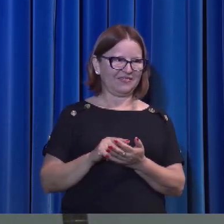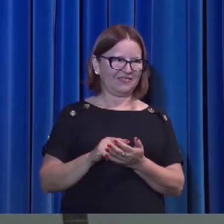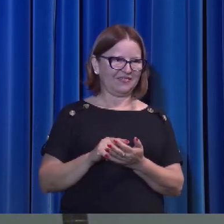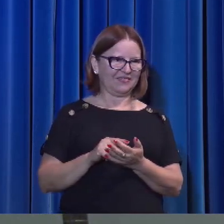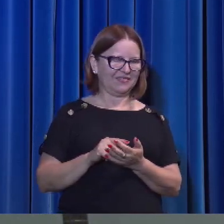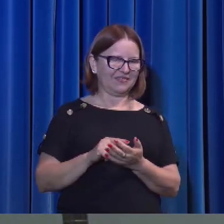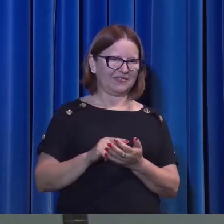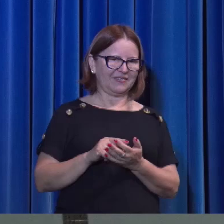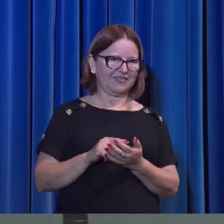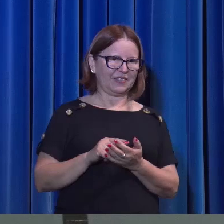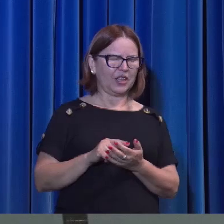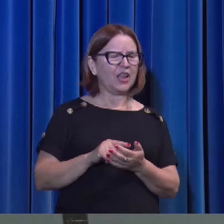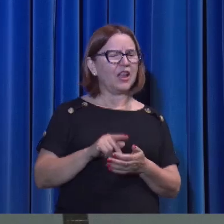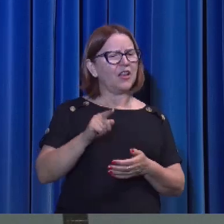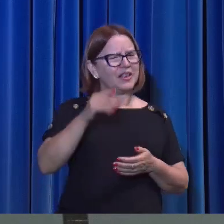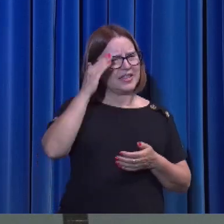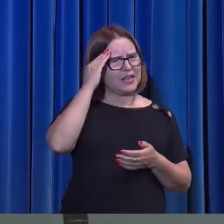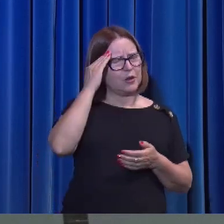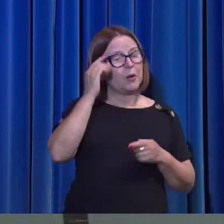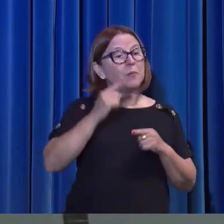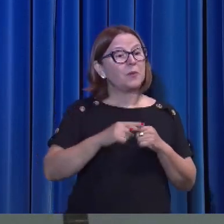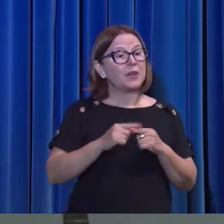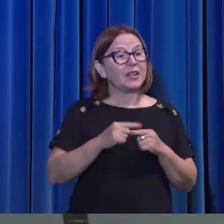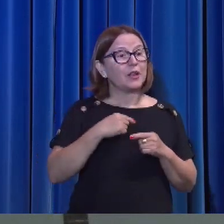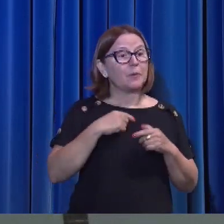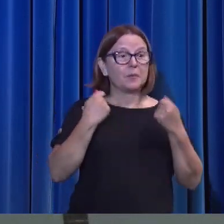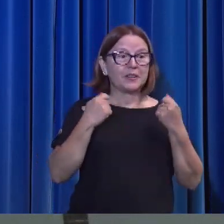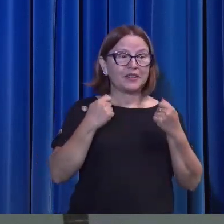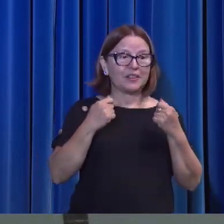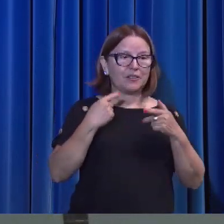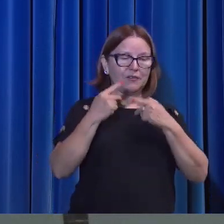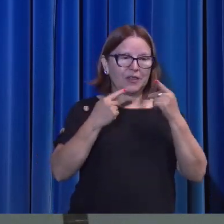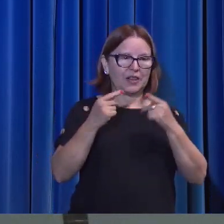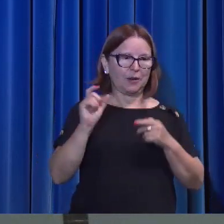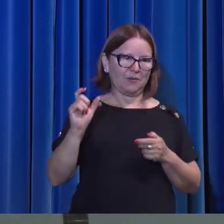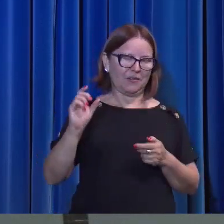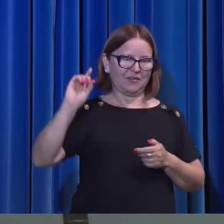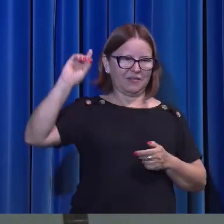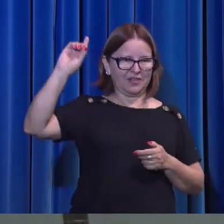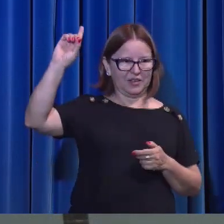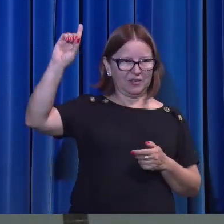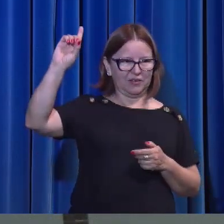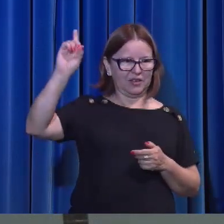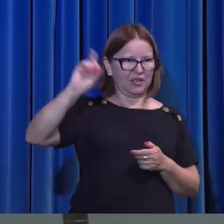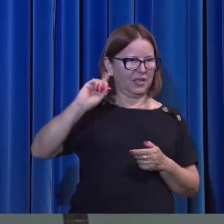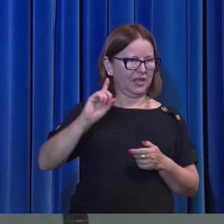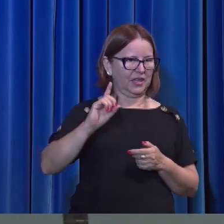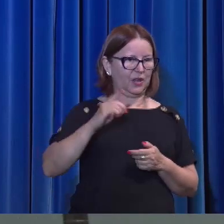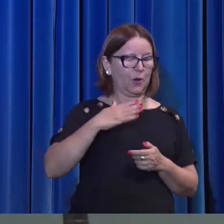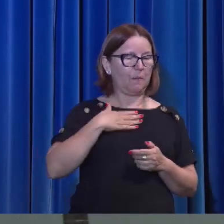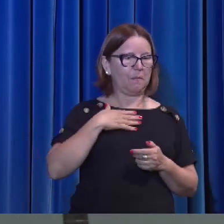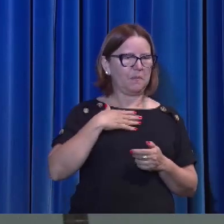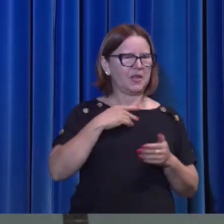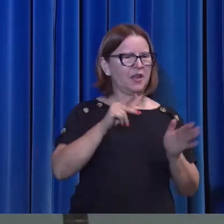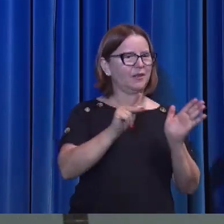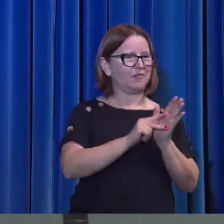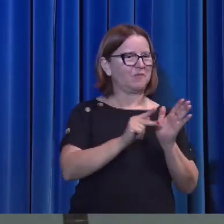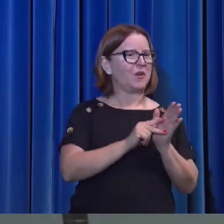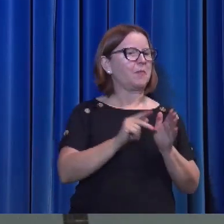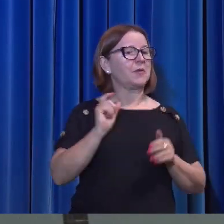Você sabe por que que eu preciso falar a palavra de Deus e não as minhas palavras simplesmente?